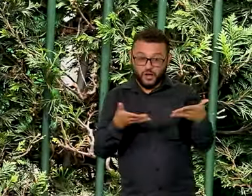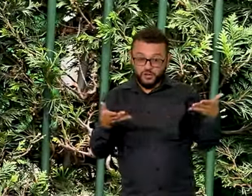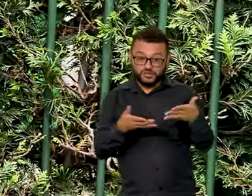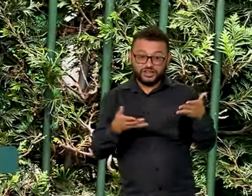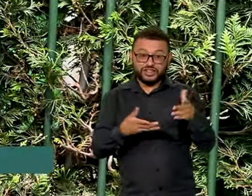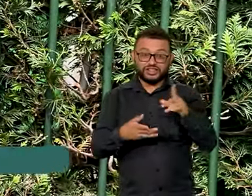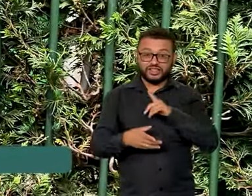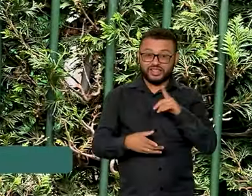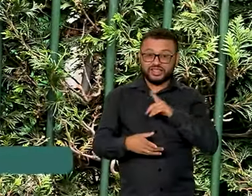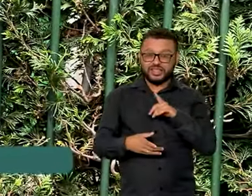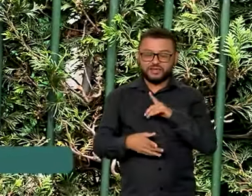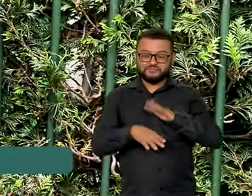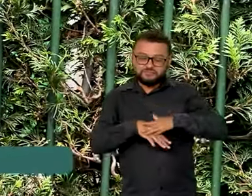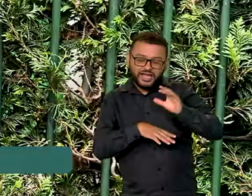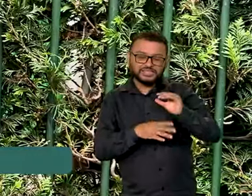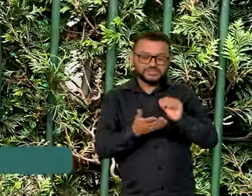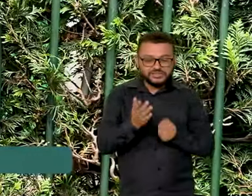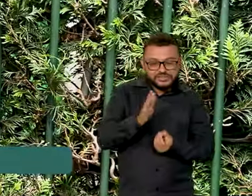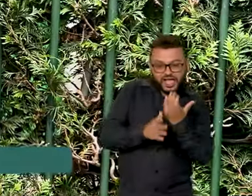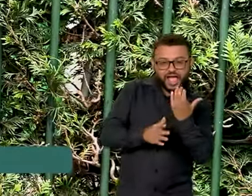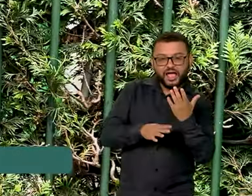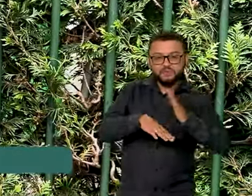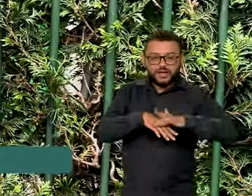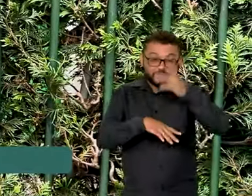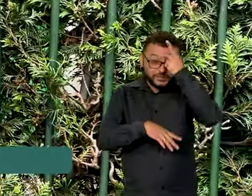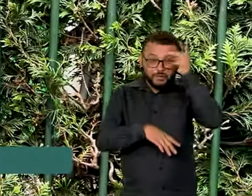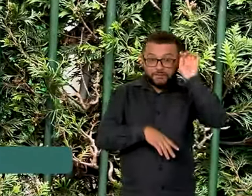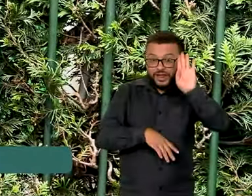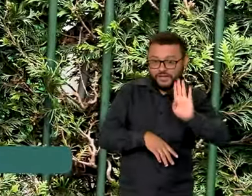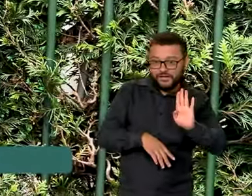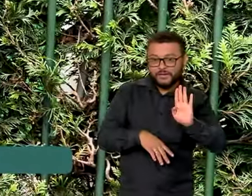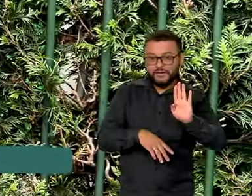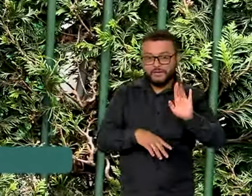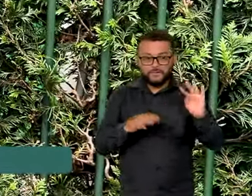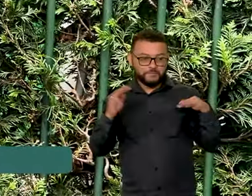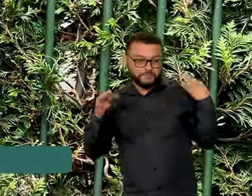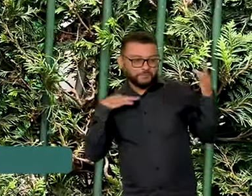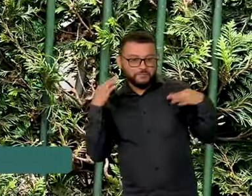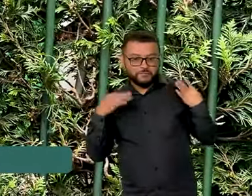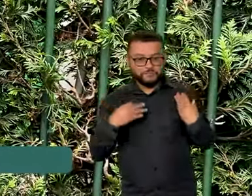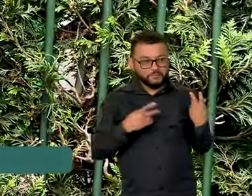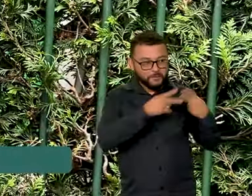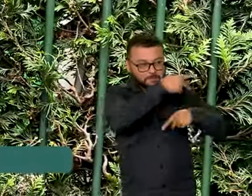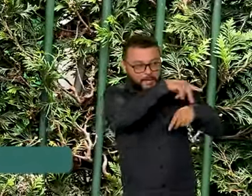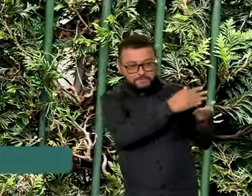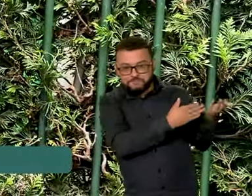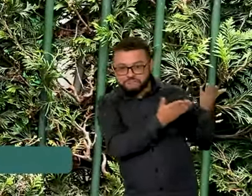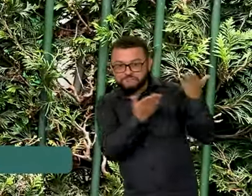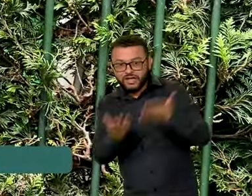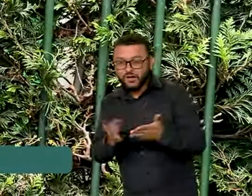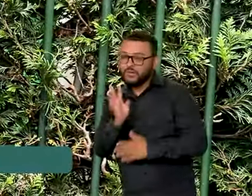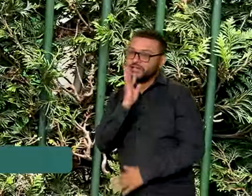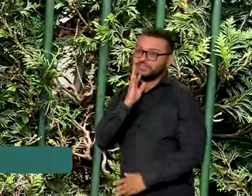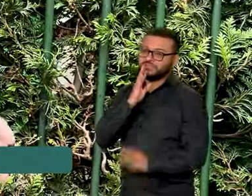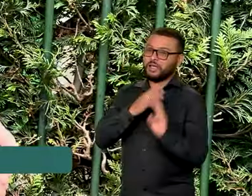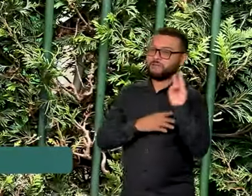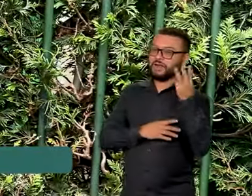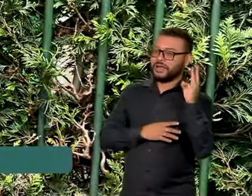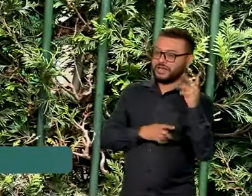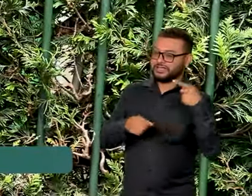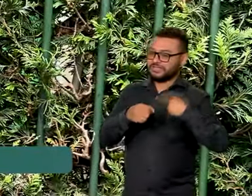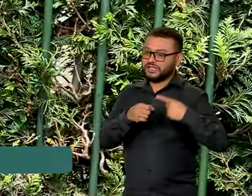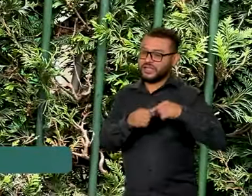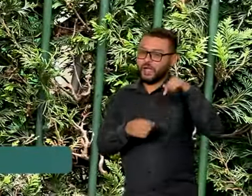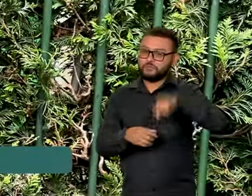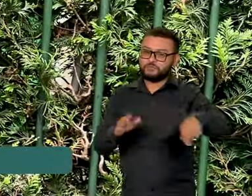nós temos um incremento a mais para fazer com que mais brasileiros e mais turistas estrangeiros venham visitar o Maranhão, Barreirinha,